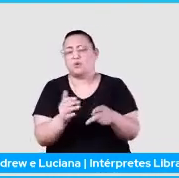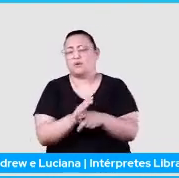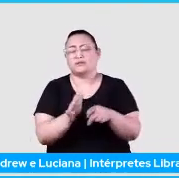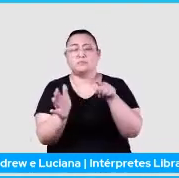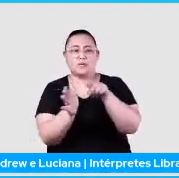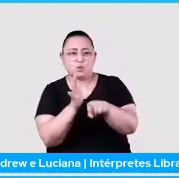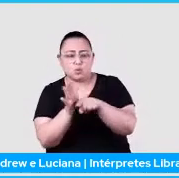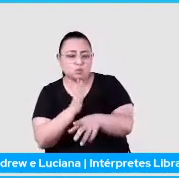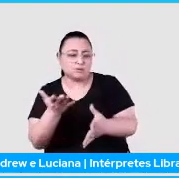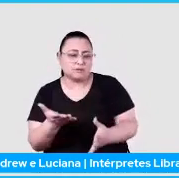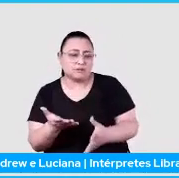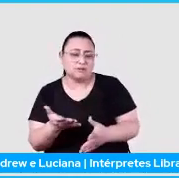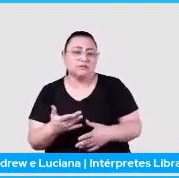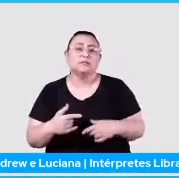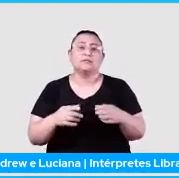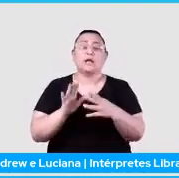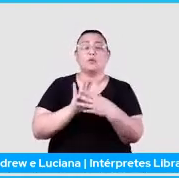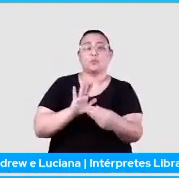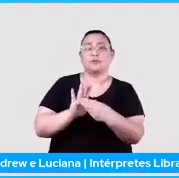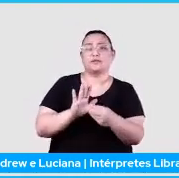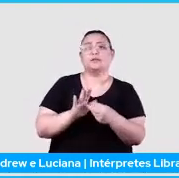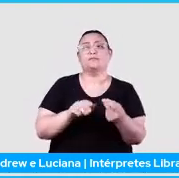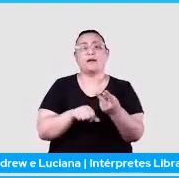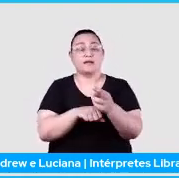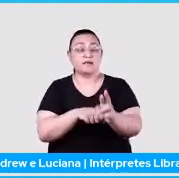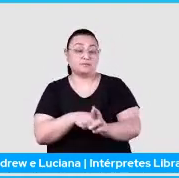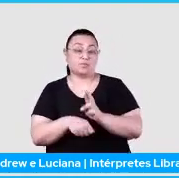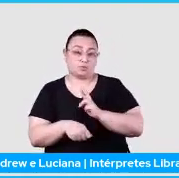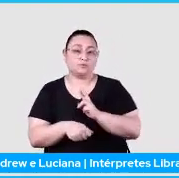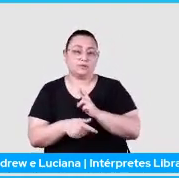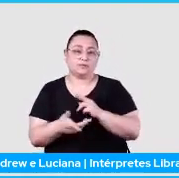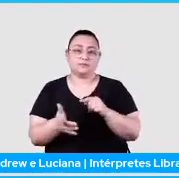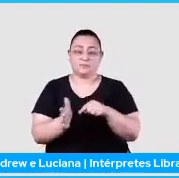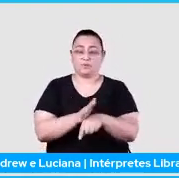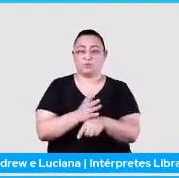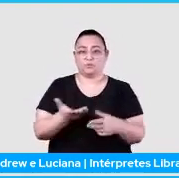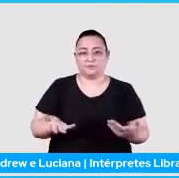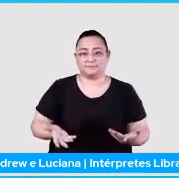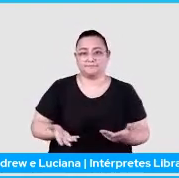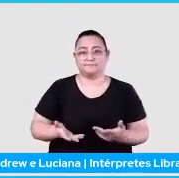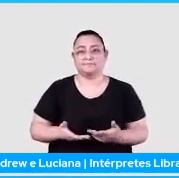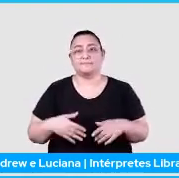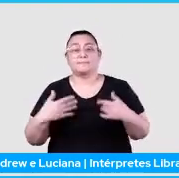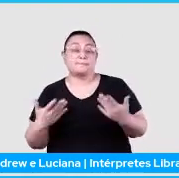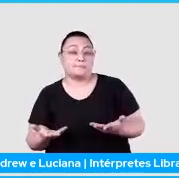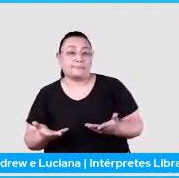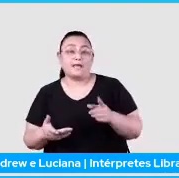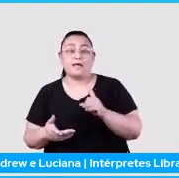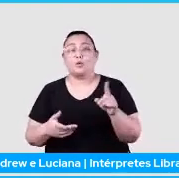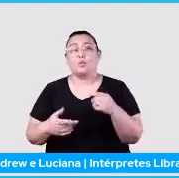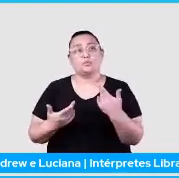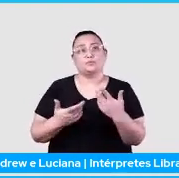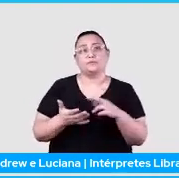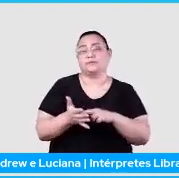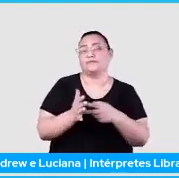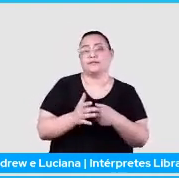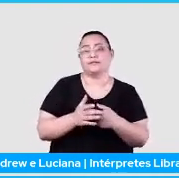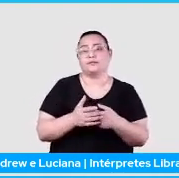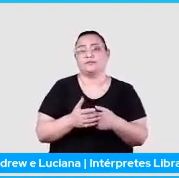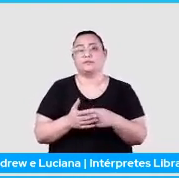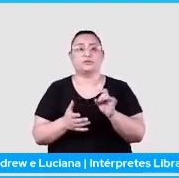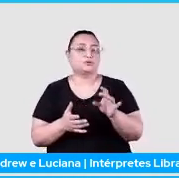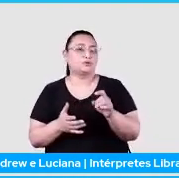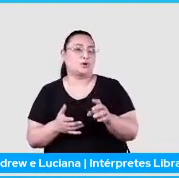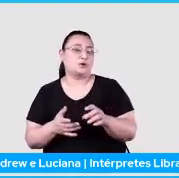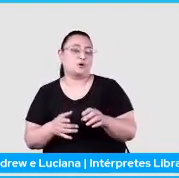e aí nosso modelo, ele vai acabar respondendo esse tipo de pergunta para a gente. E aí, não necessariamente essa parte que se resolve só com